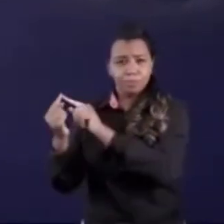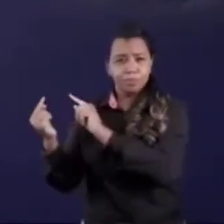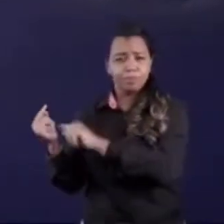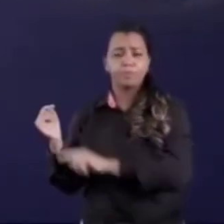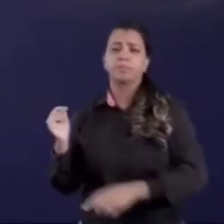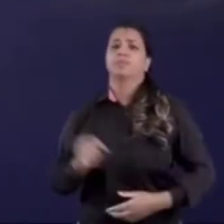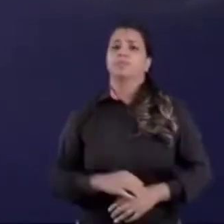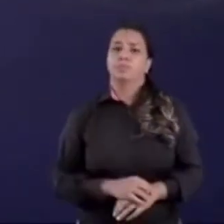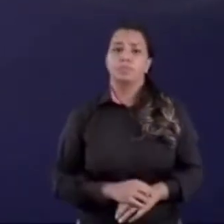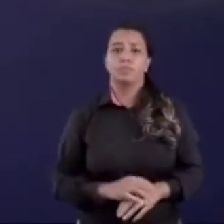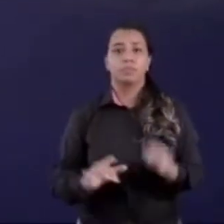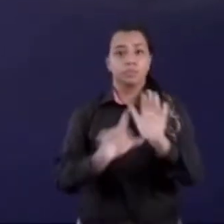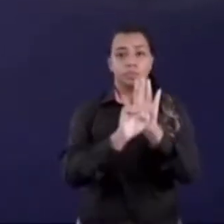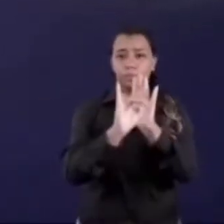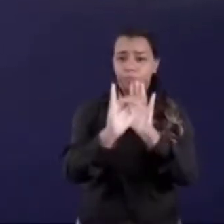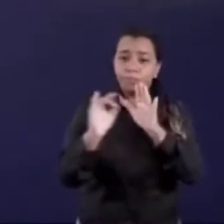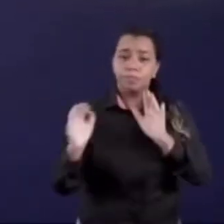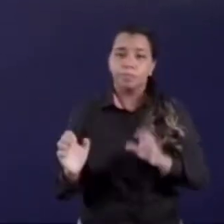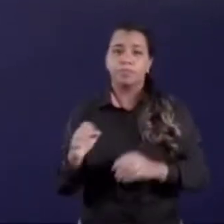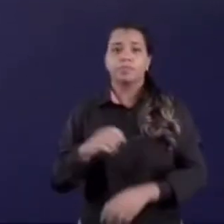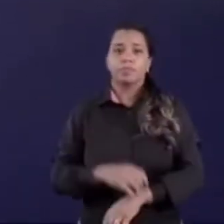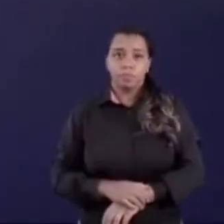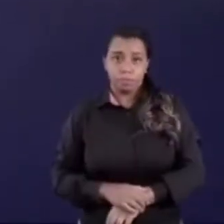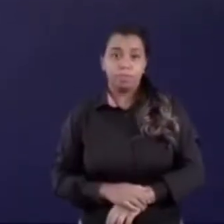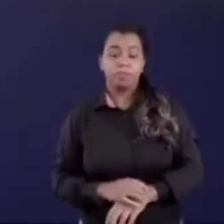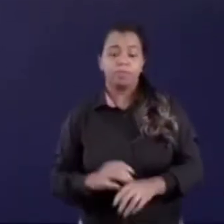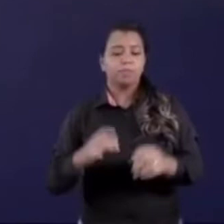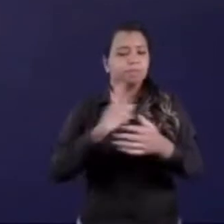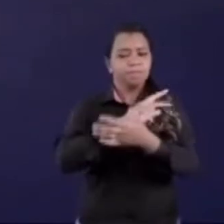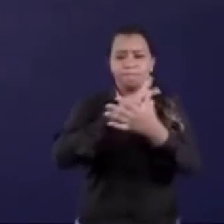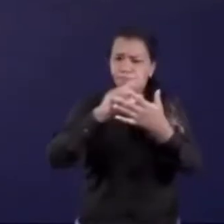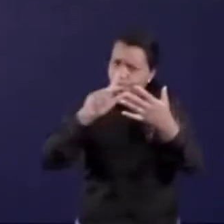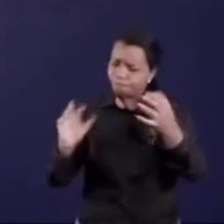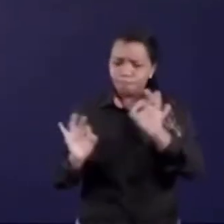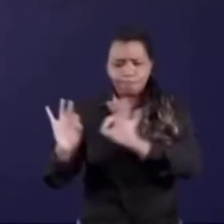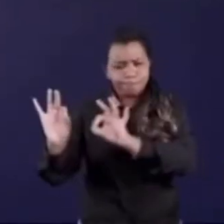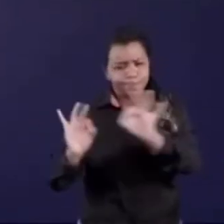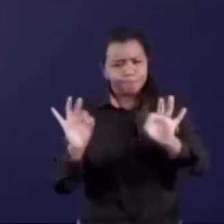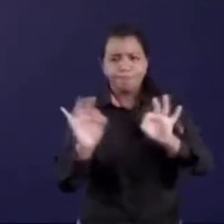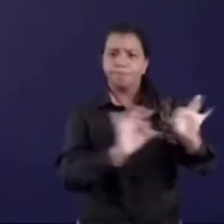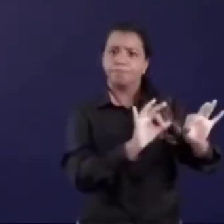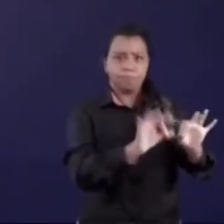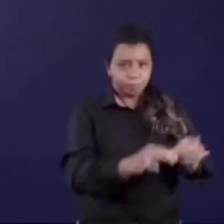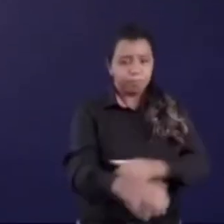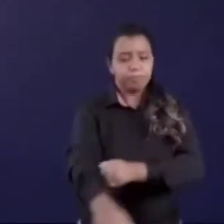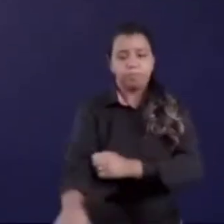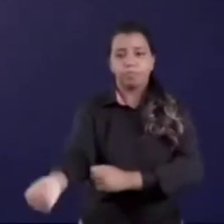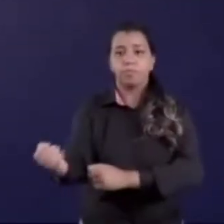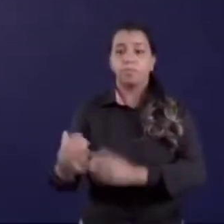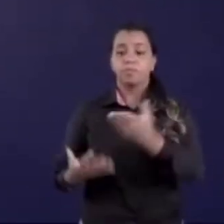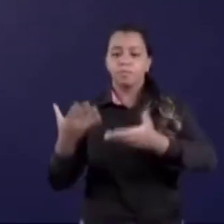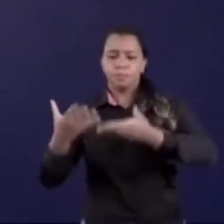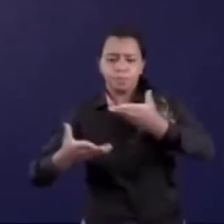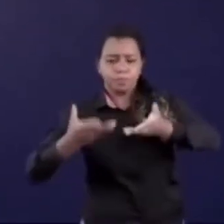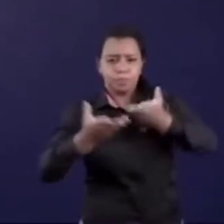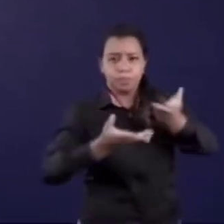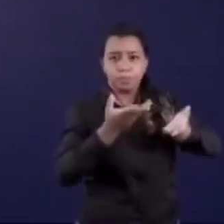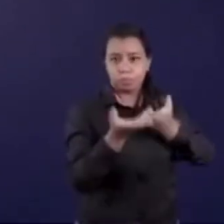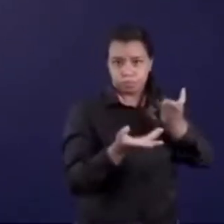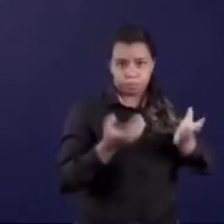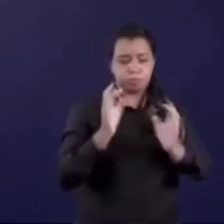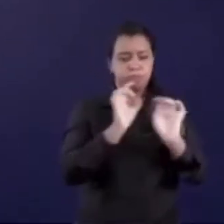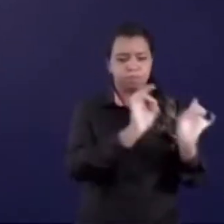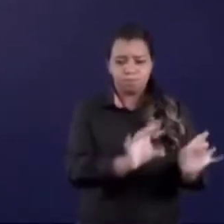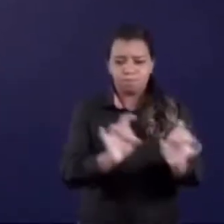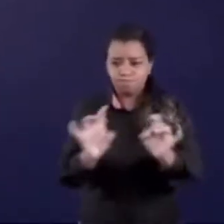compensações devidas à lei do SNUC, a gente vai dar efetividade às unidades de conservação por meio de um bom sistema de governança ambiental,